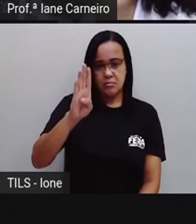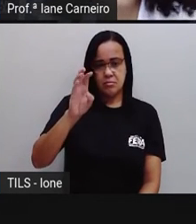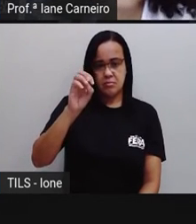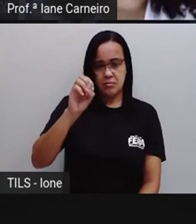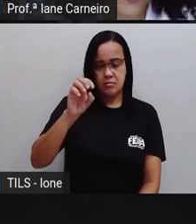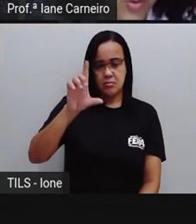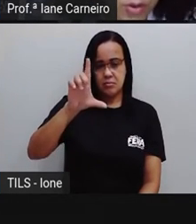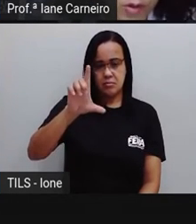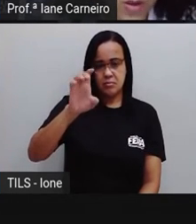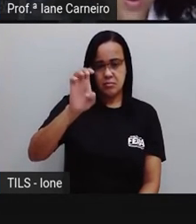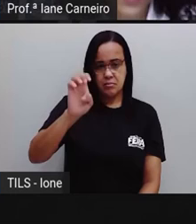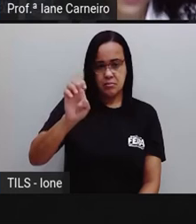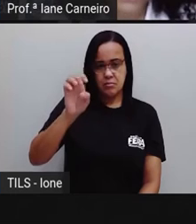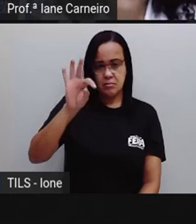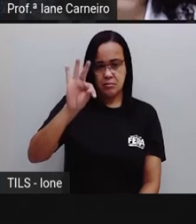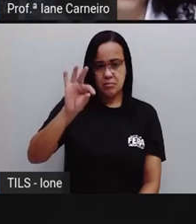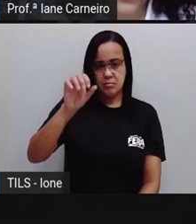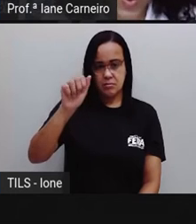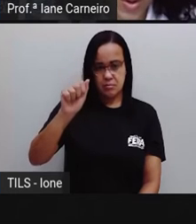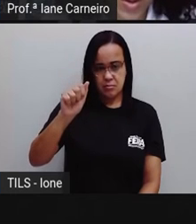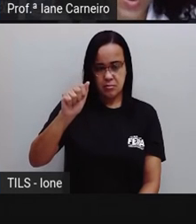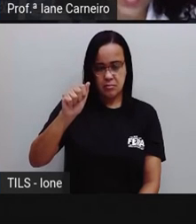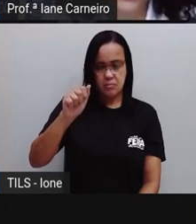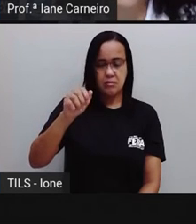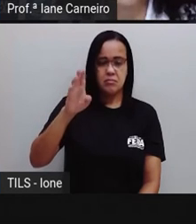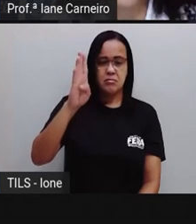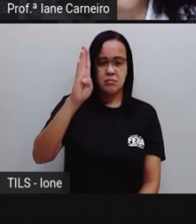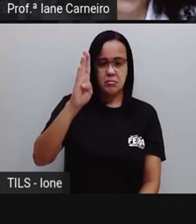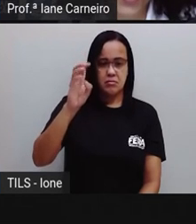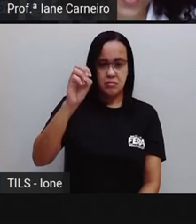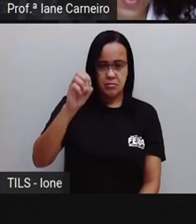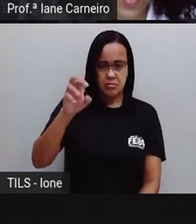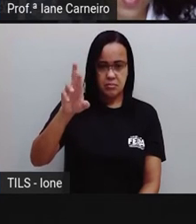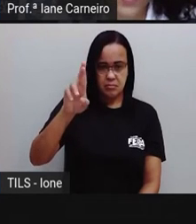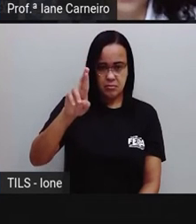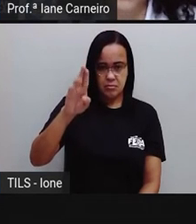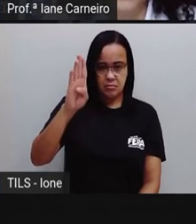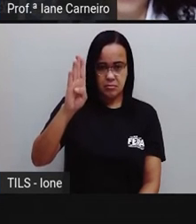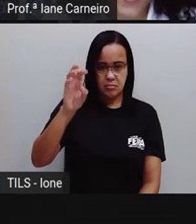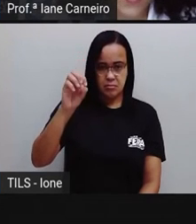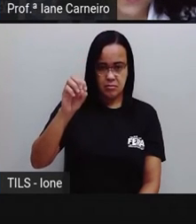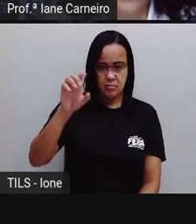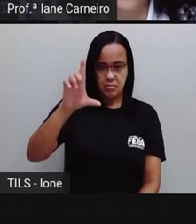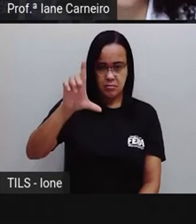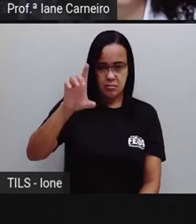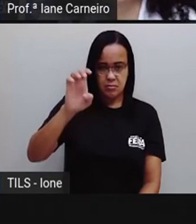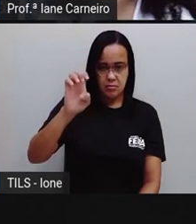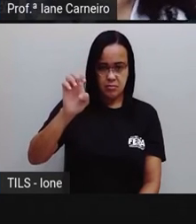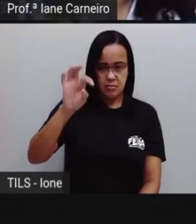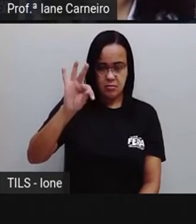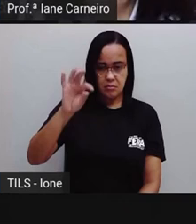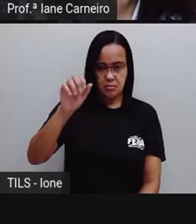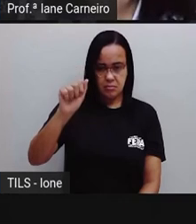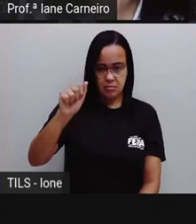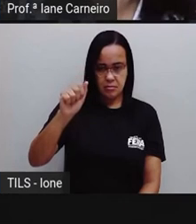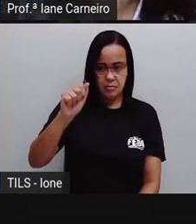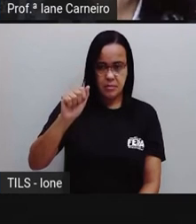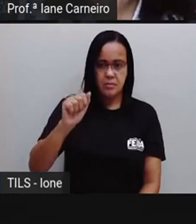Vamos escrever juntos? BOR-BO-LE-TA.